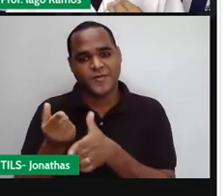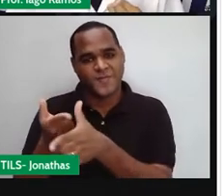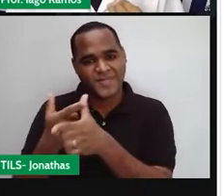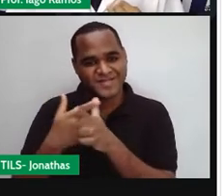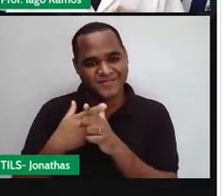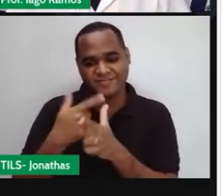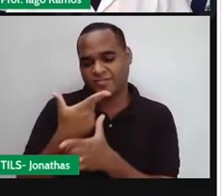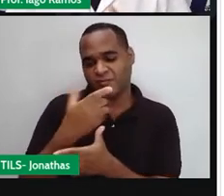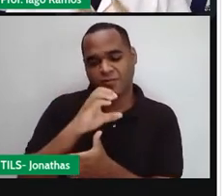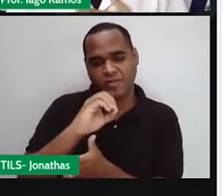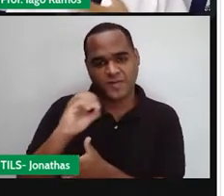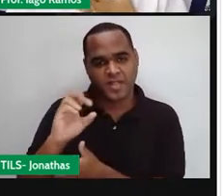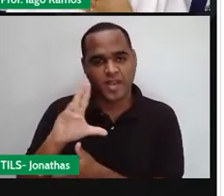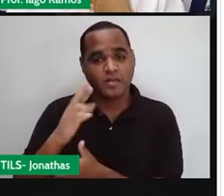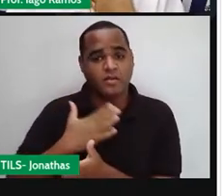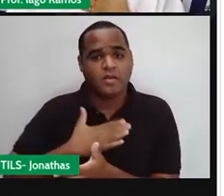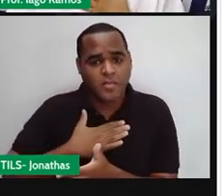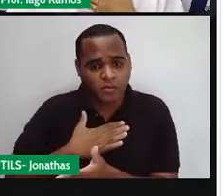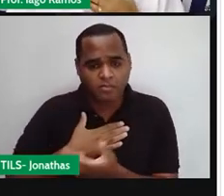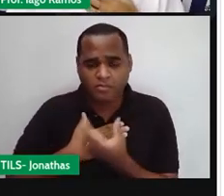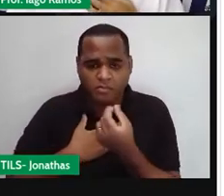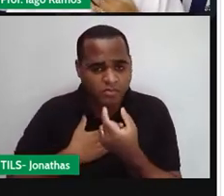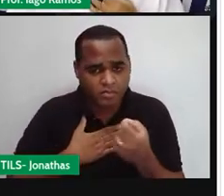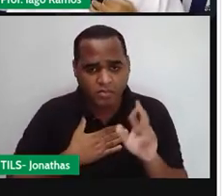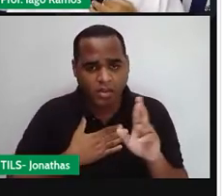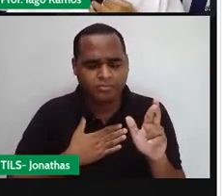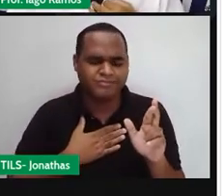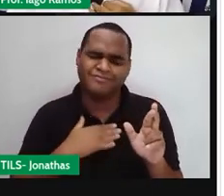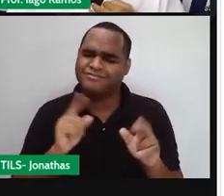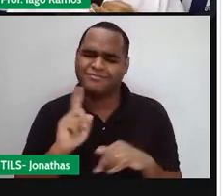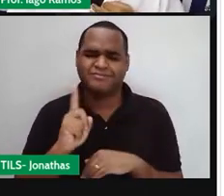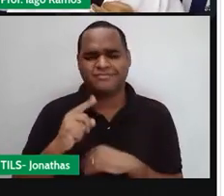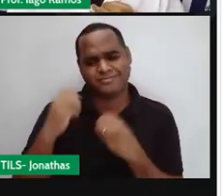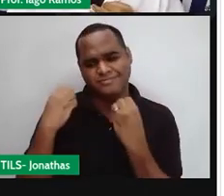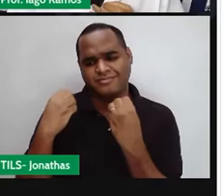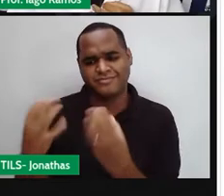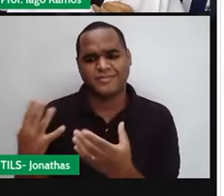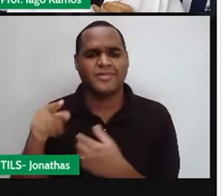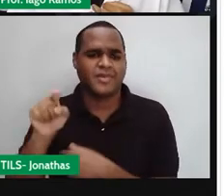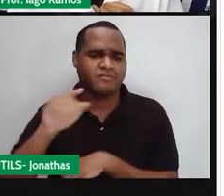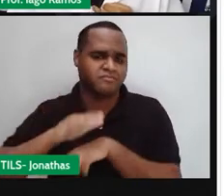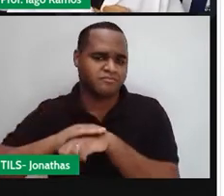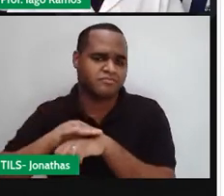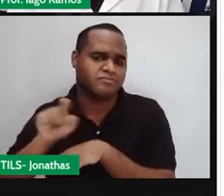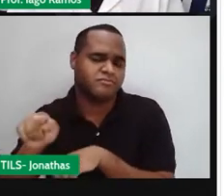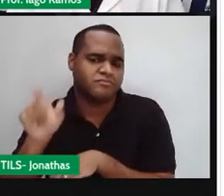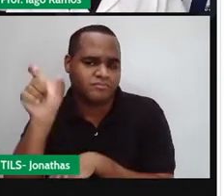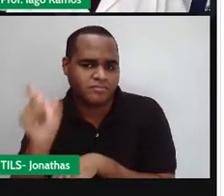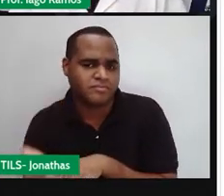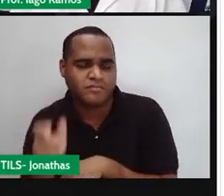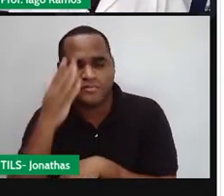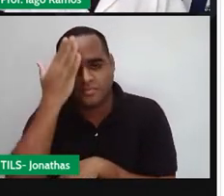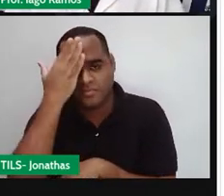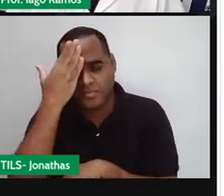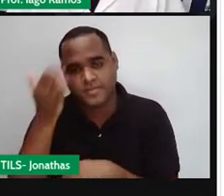emprestado, não é meu, eu não tenho, eu fiquei devendo. Então, a gente vai escrever dessa forma aqui, ó,